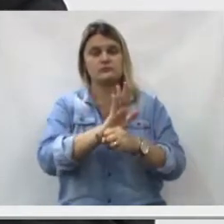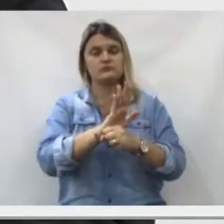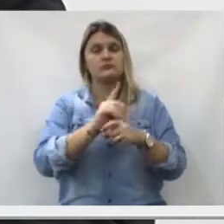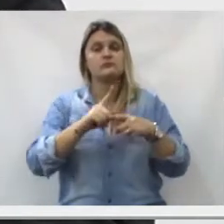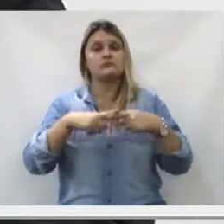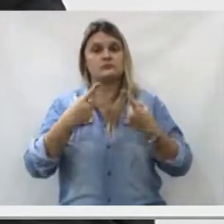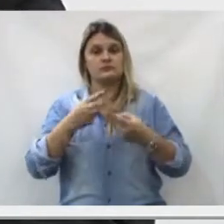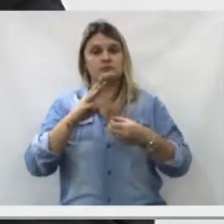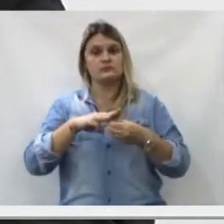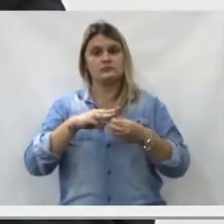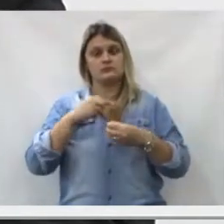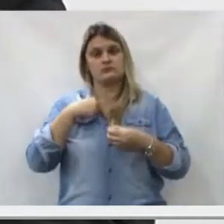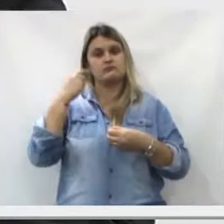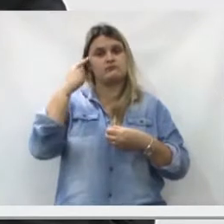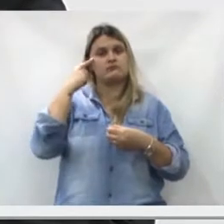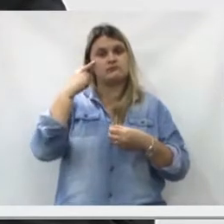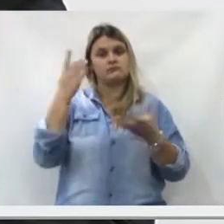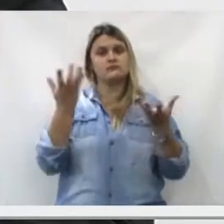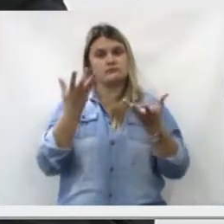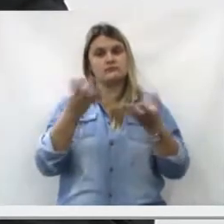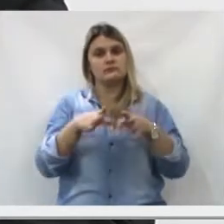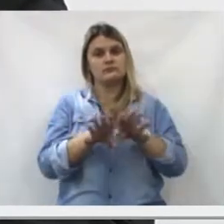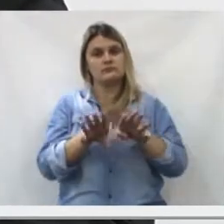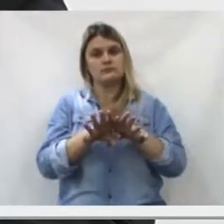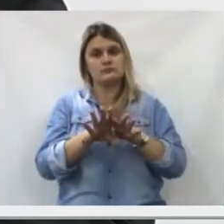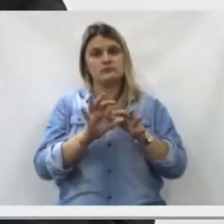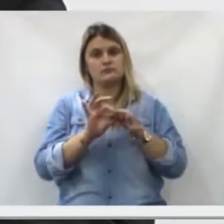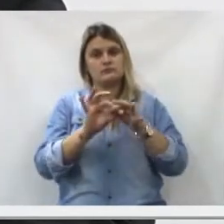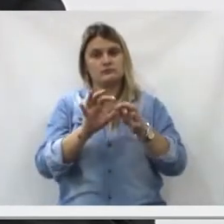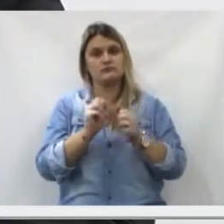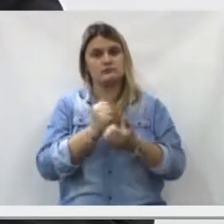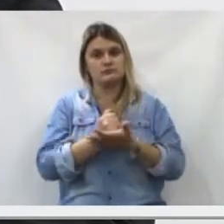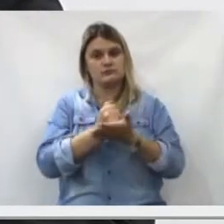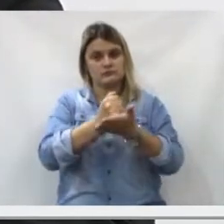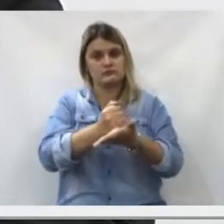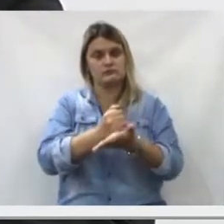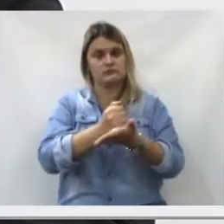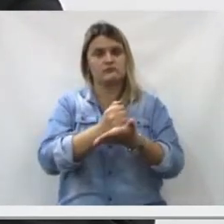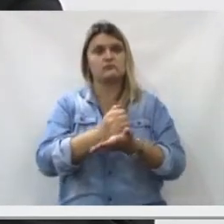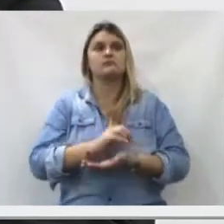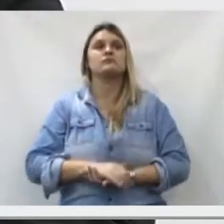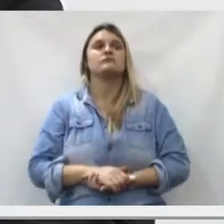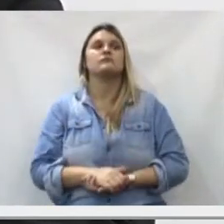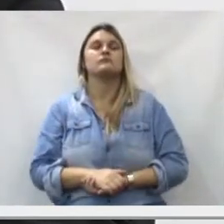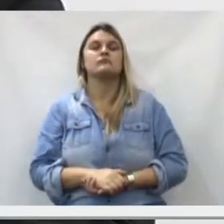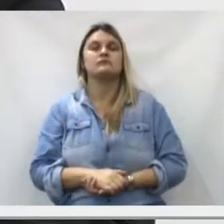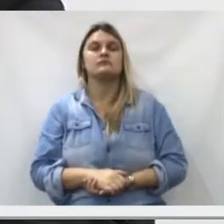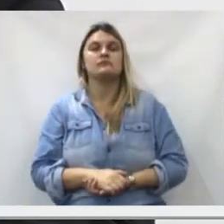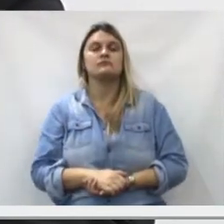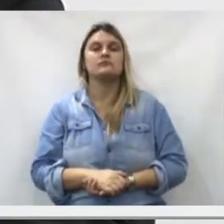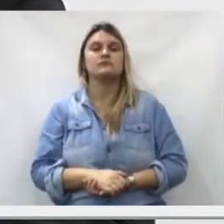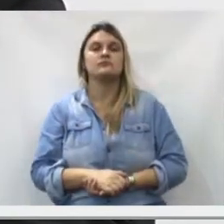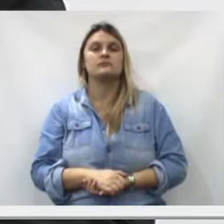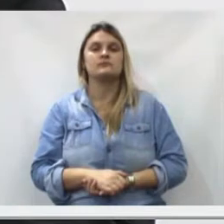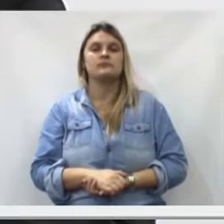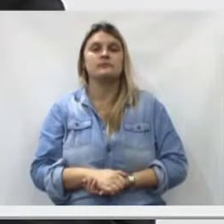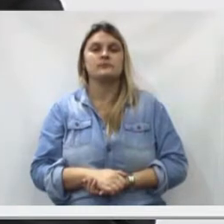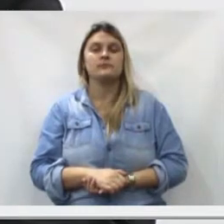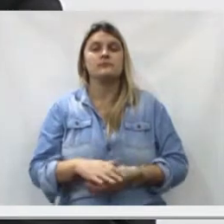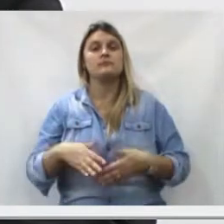município vai ter que ter, mas o município, penso eu, que pretende ou pretendia